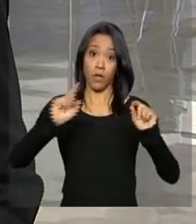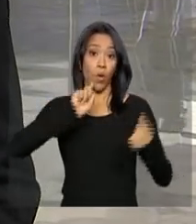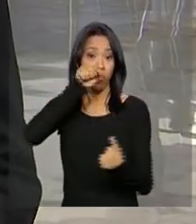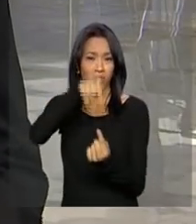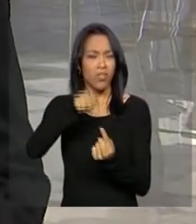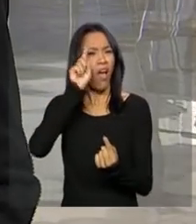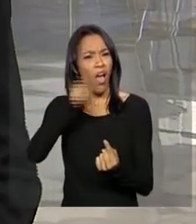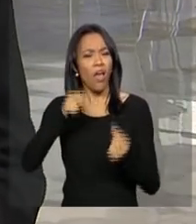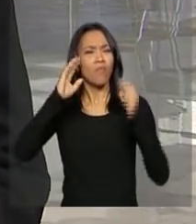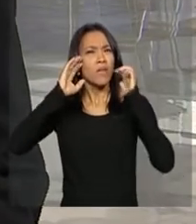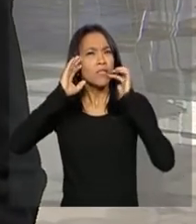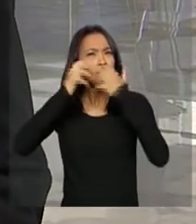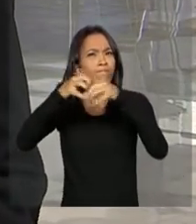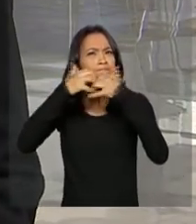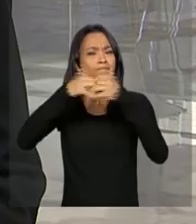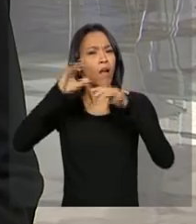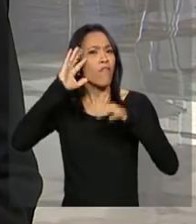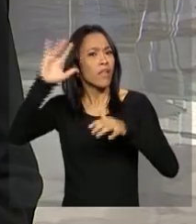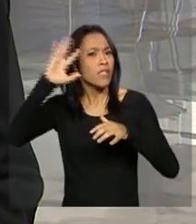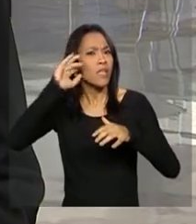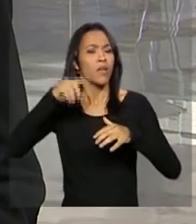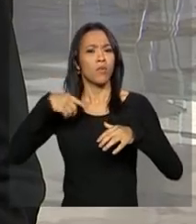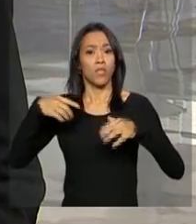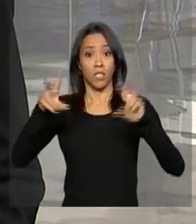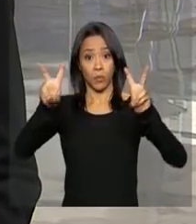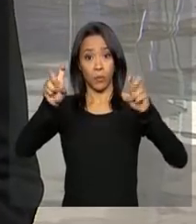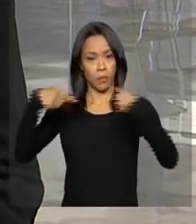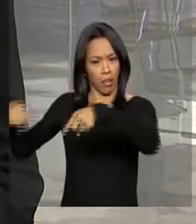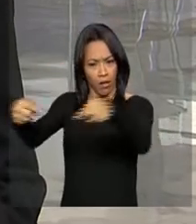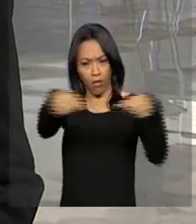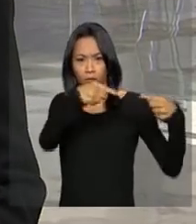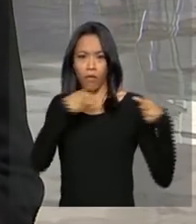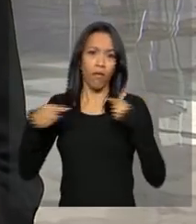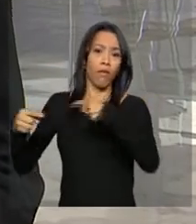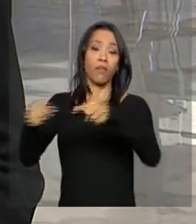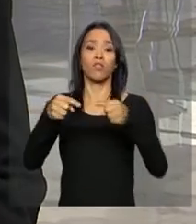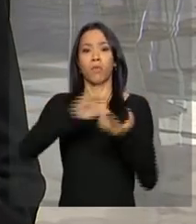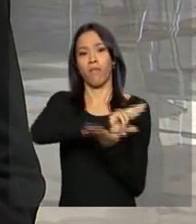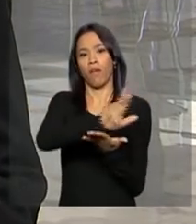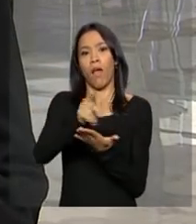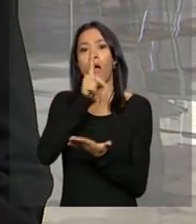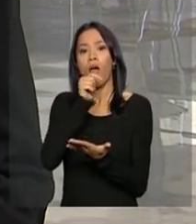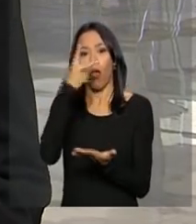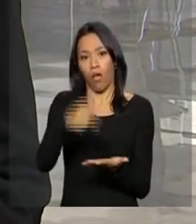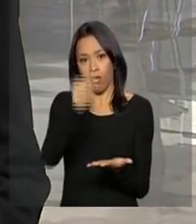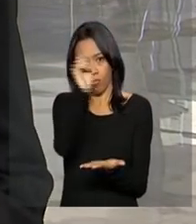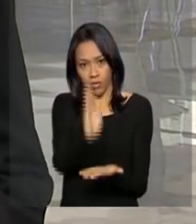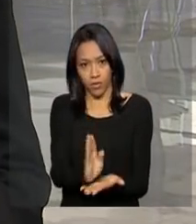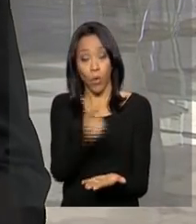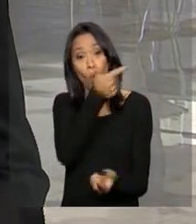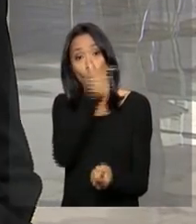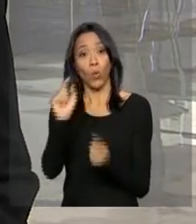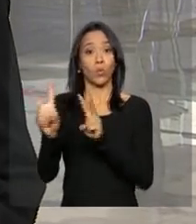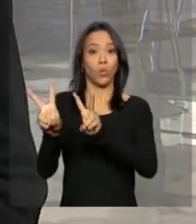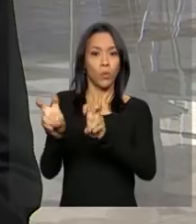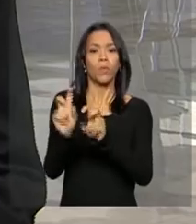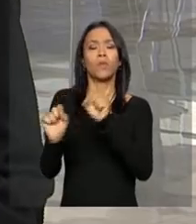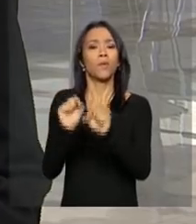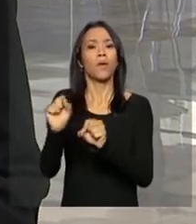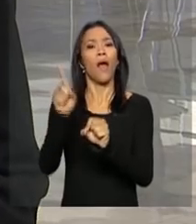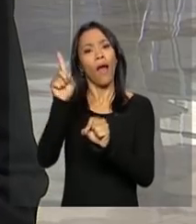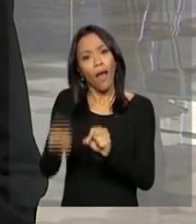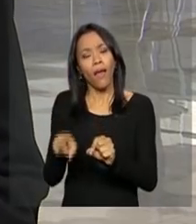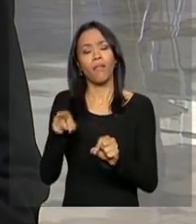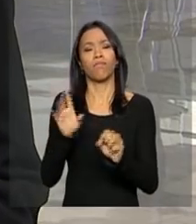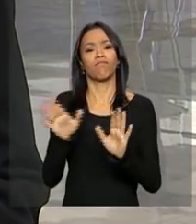reflexão e um debate sobre a gestão dos recursos hídricos no país. Um outro ponto em discussão são os desdobramentos